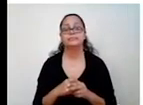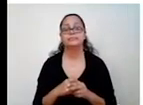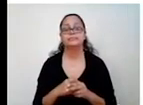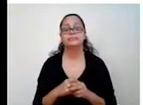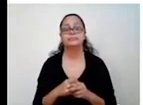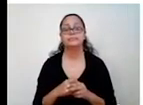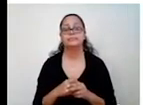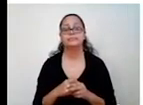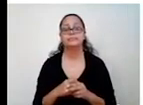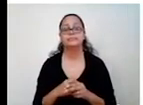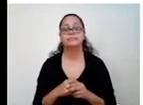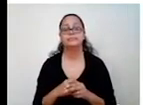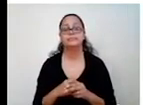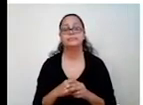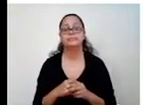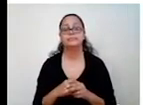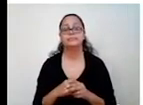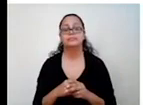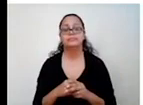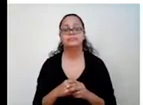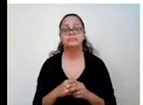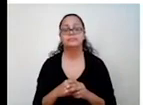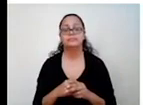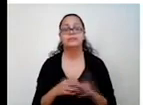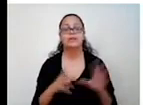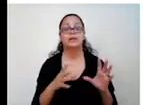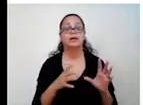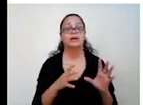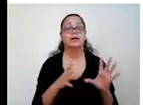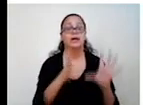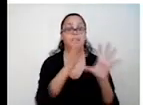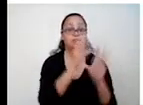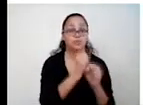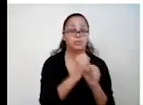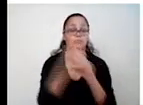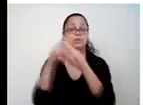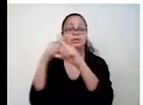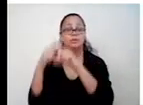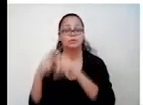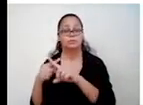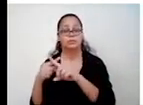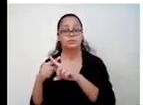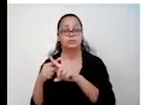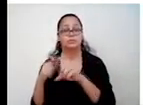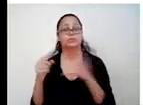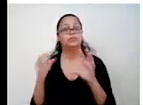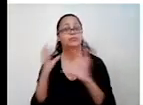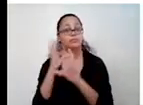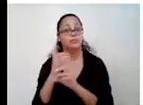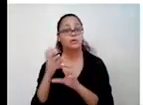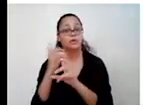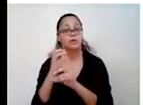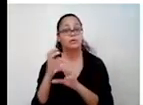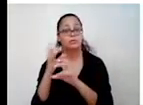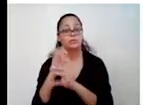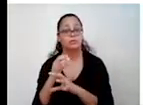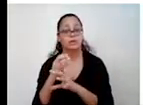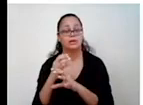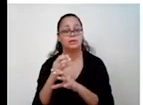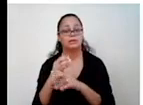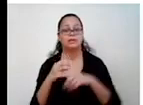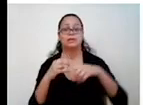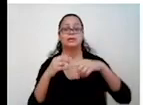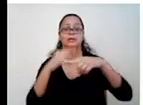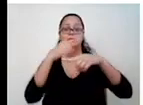Agora, aqui. Coloquei a fórmula da soma, a fórmula do produto. E vamos calcular. Esse menos é da fórmula. É menos B.